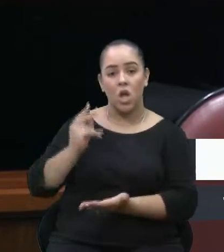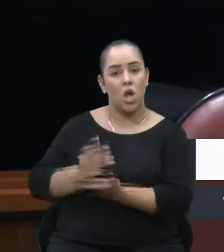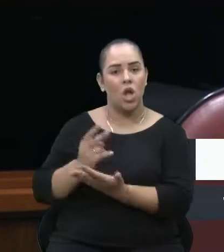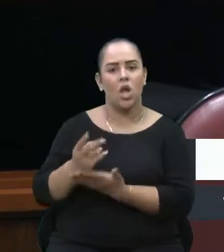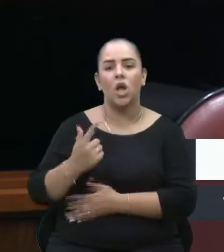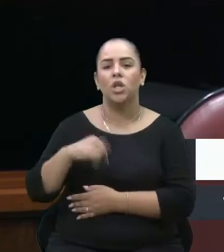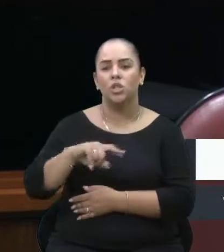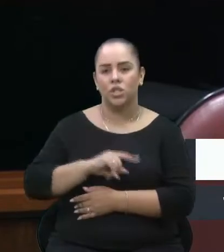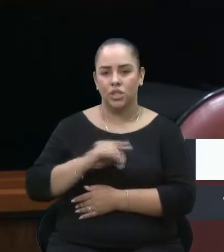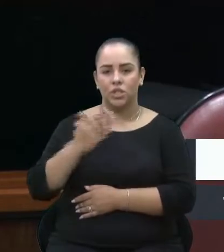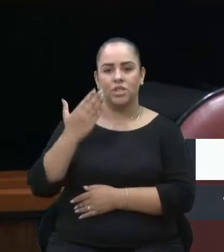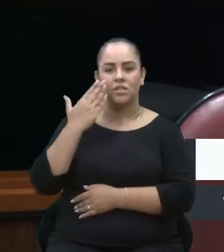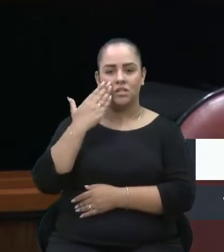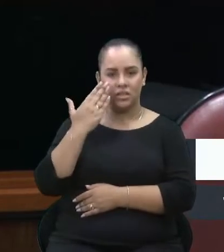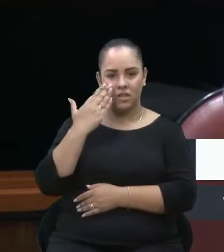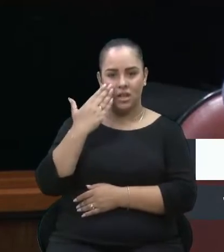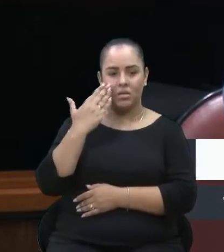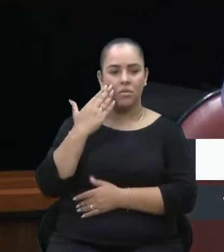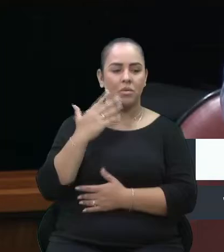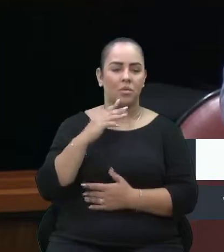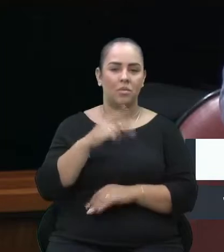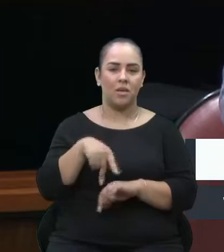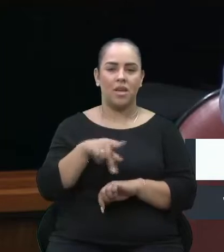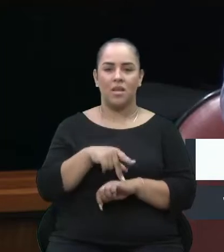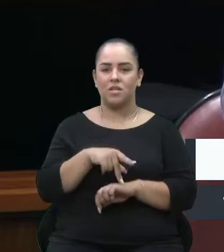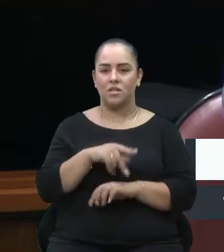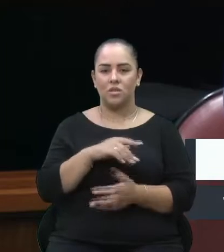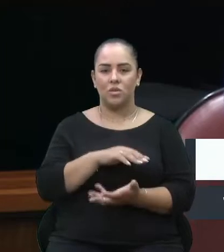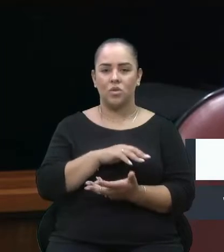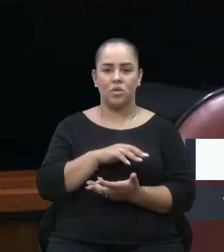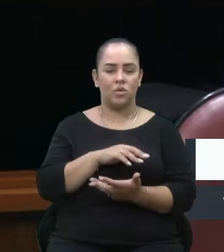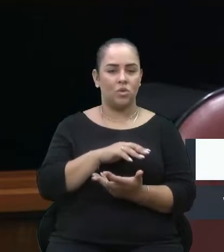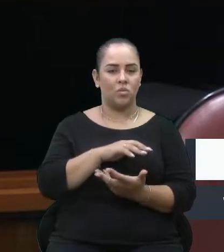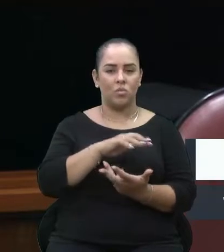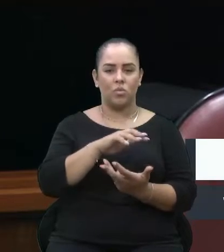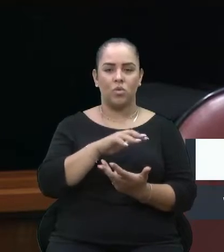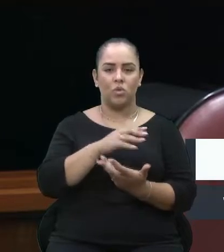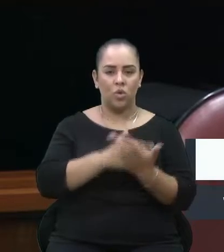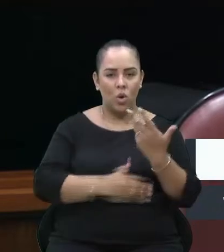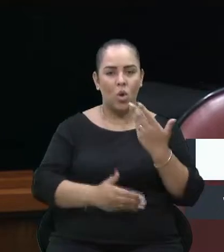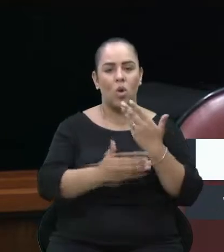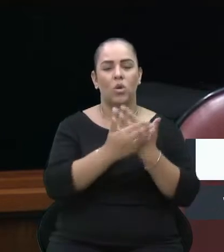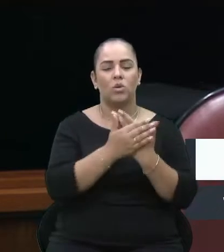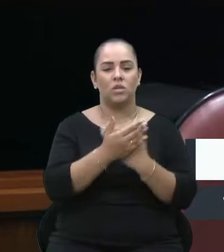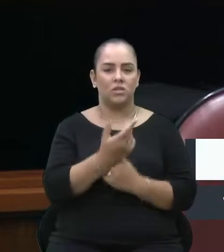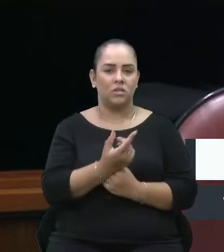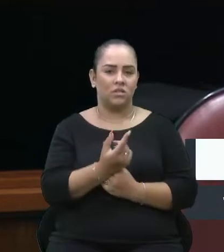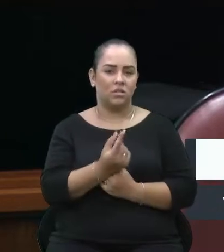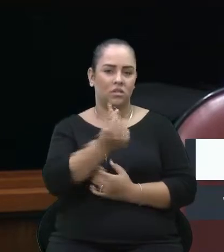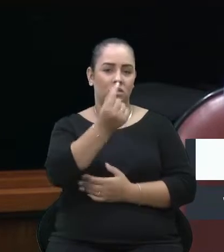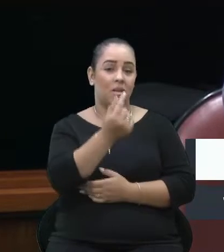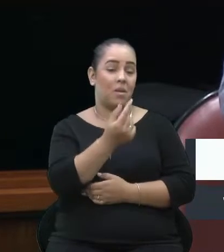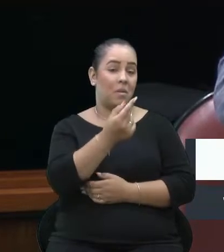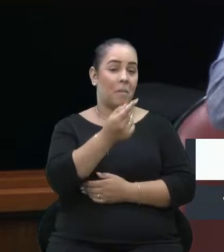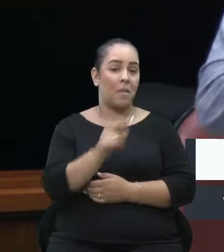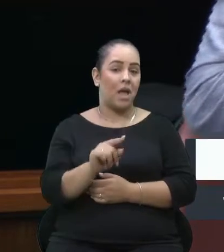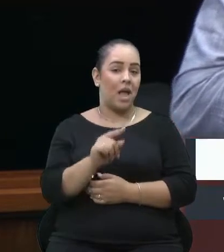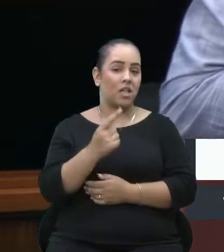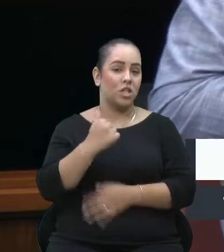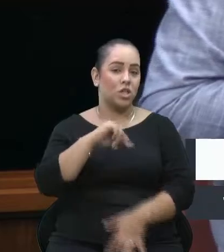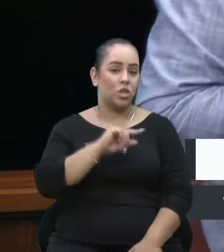a gente sabe que no país inteiro está assim, esse valor está sendo dado, mas a gente não vê